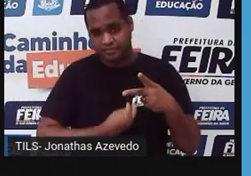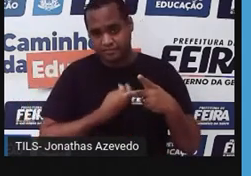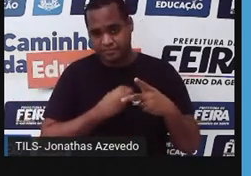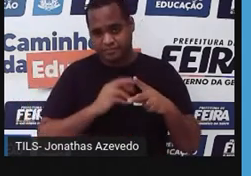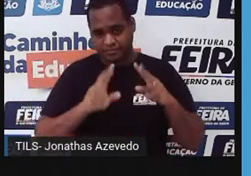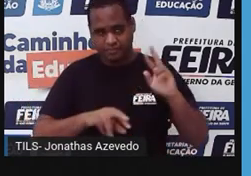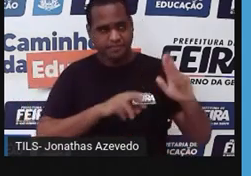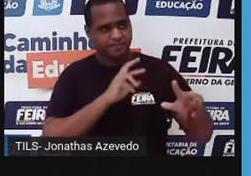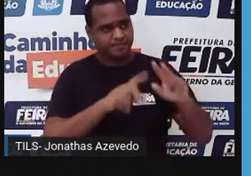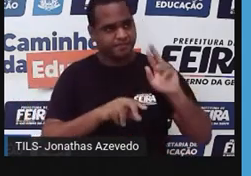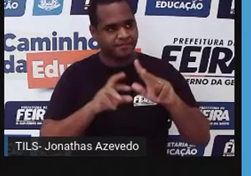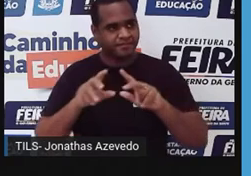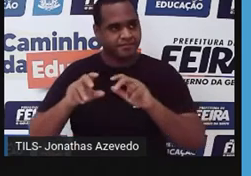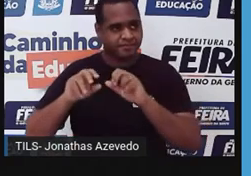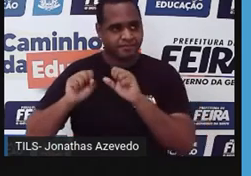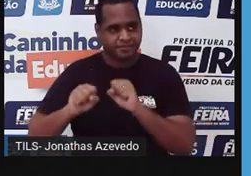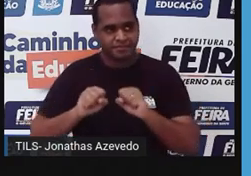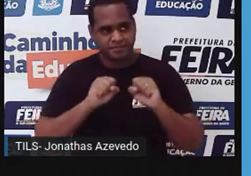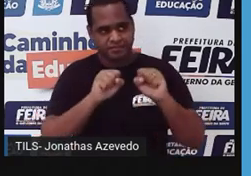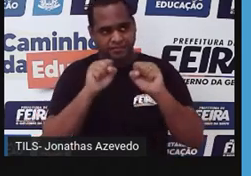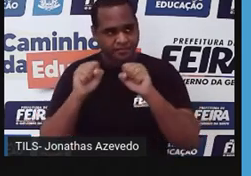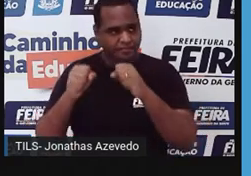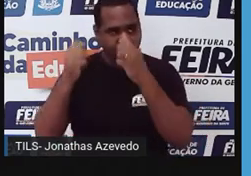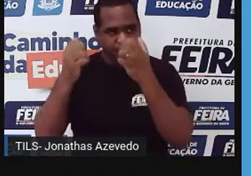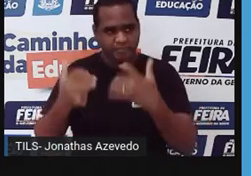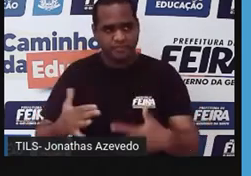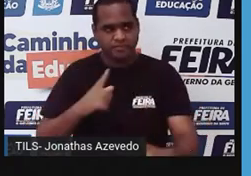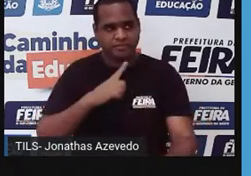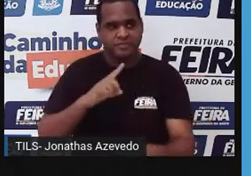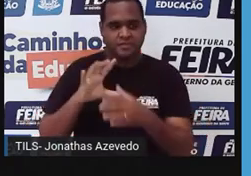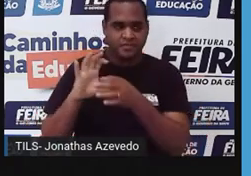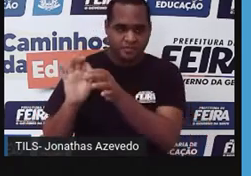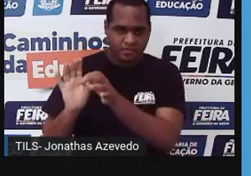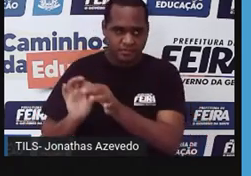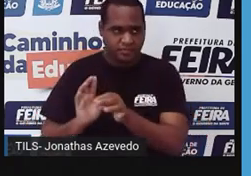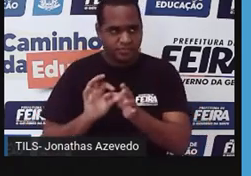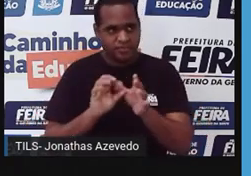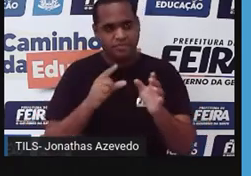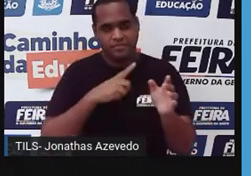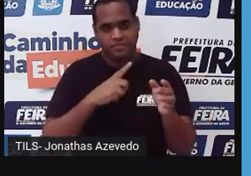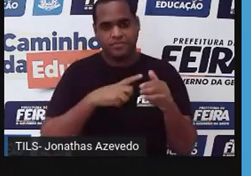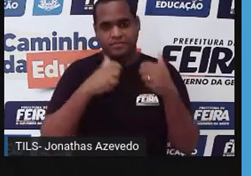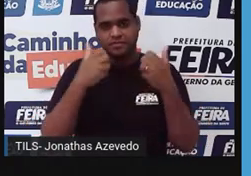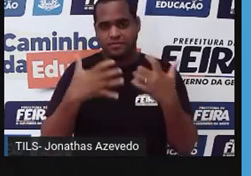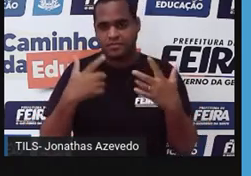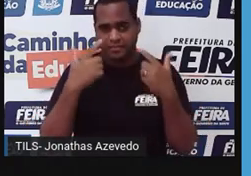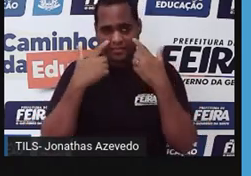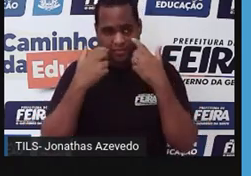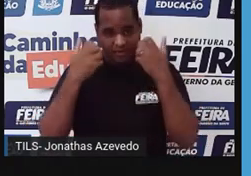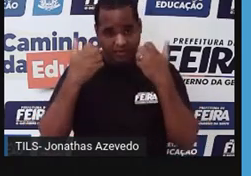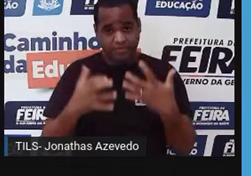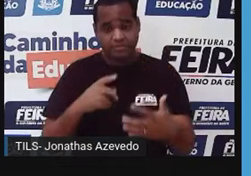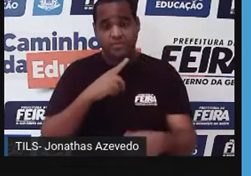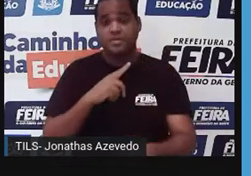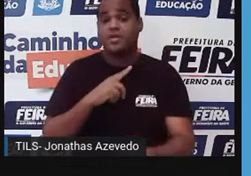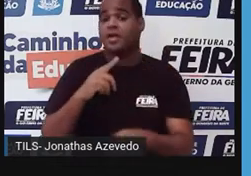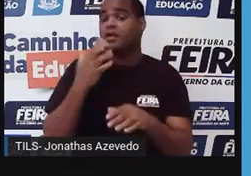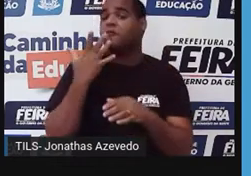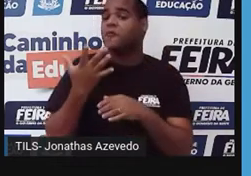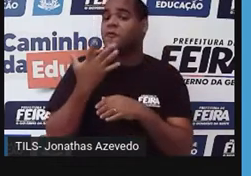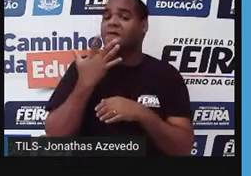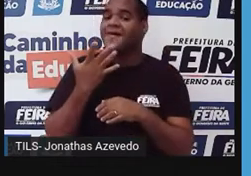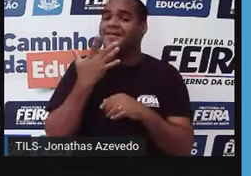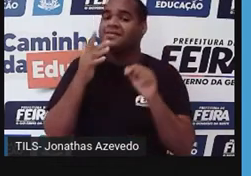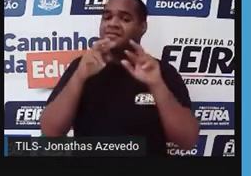dizer que eles podem sair livremente para onde eles quiserem. E esses animais eles apresentam uma grande variedade de cores, de formas